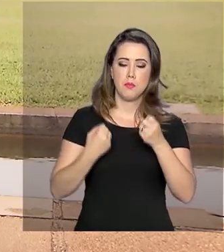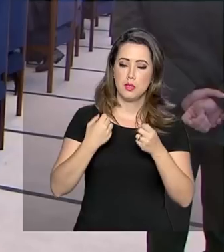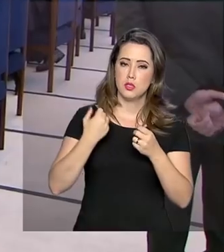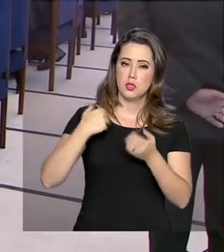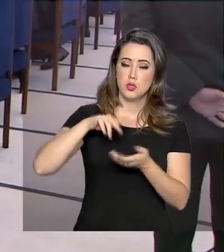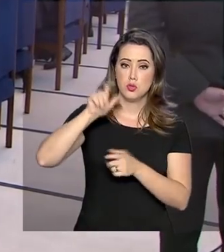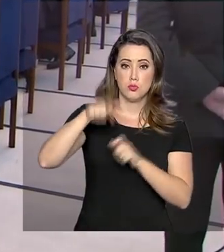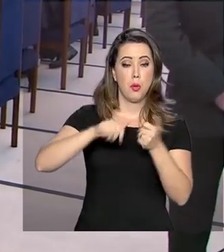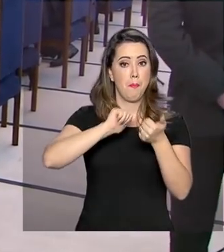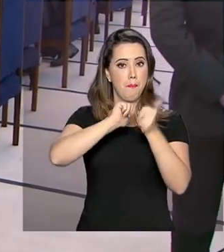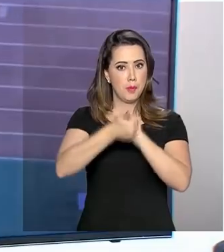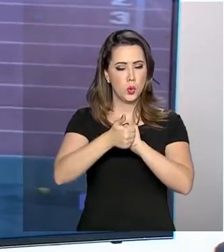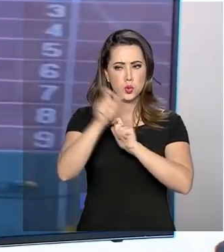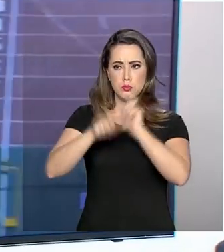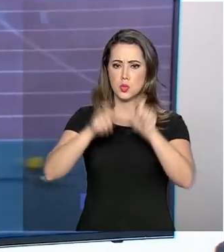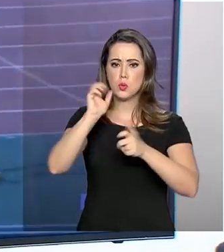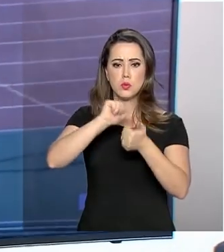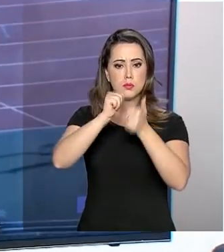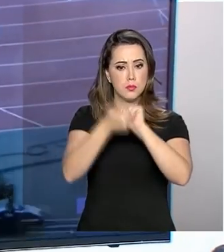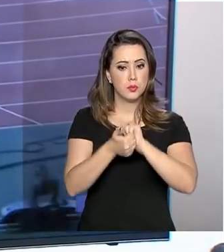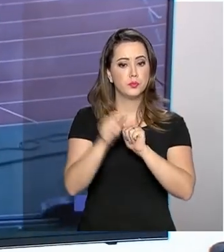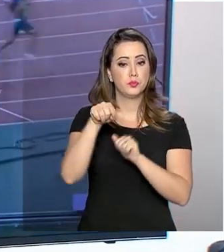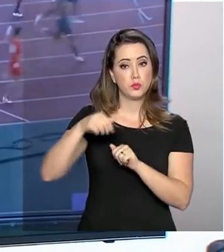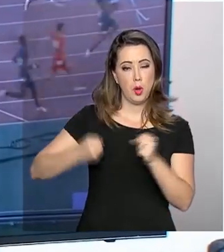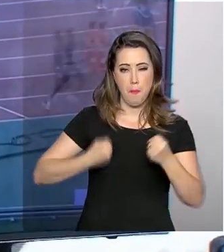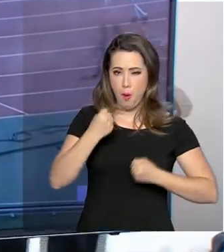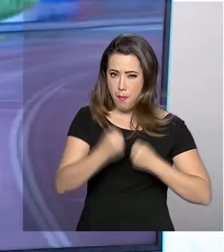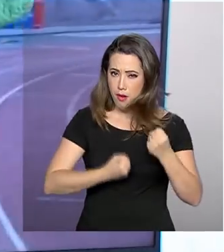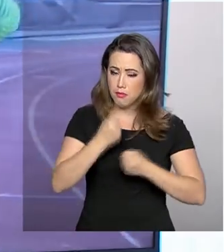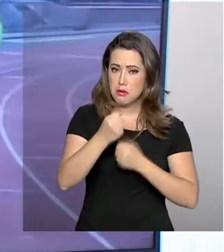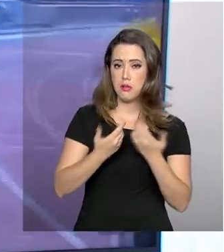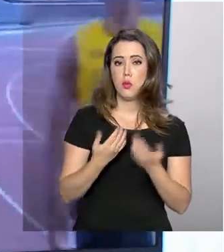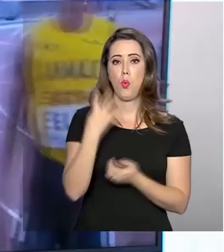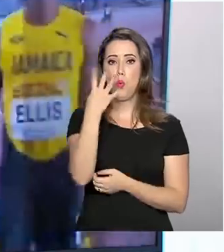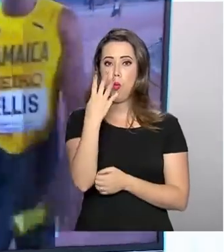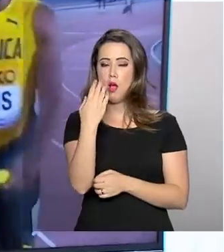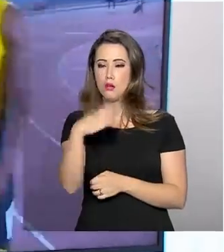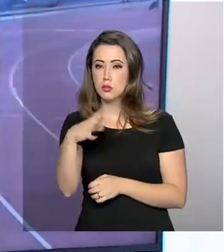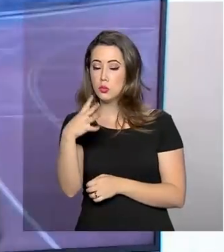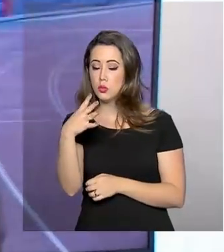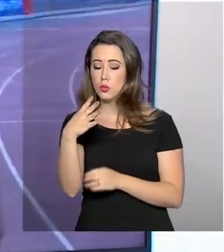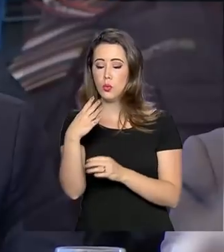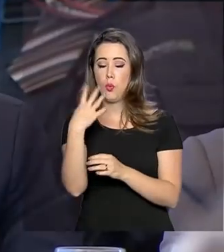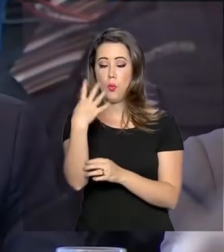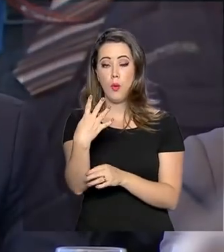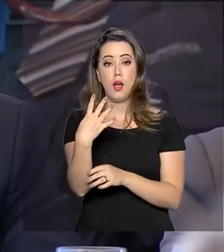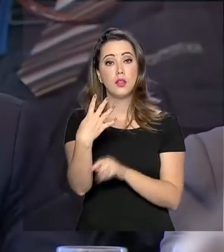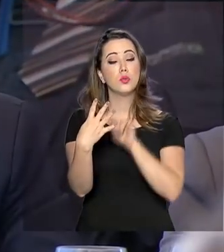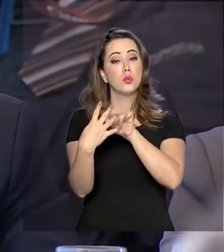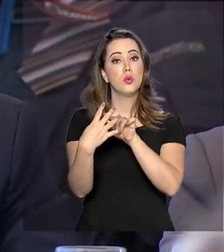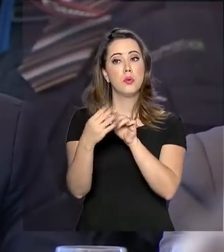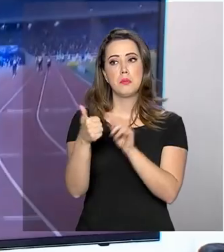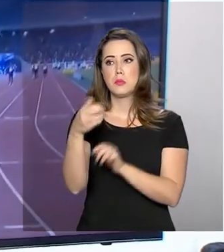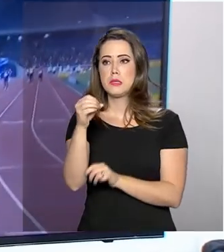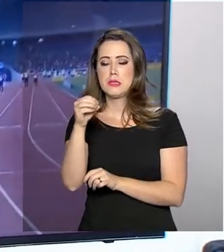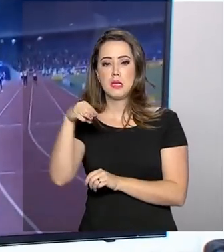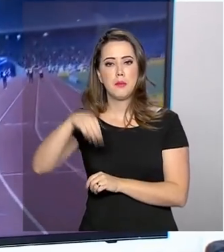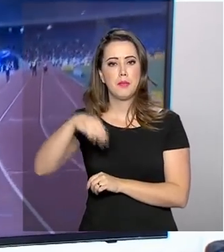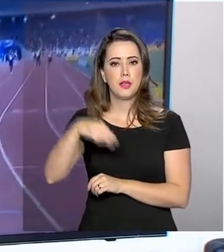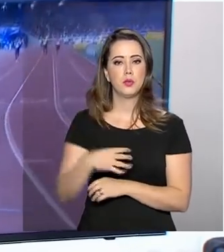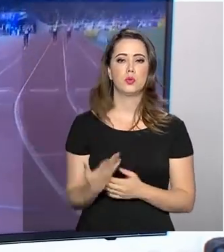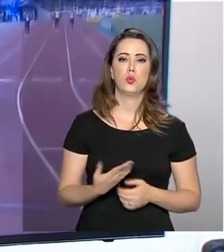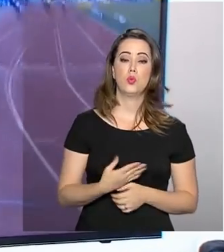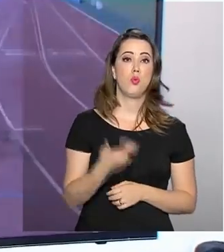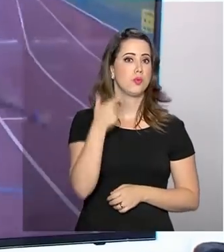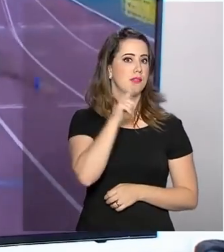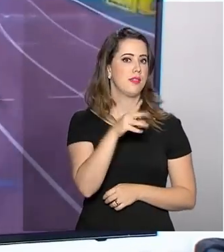Defesa. A equipe conquistou a vitória no revezamento 4 por 100 metros, com um tempo de 38,05 segundos,